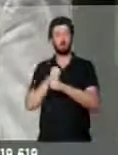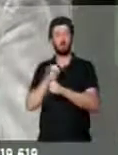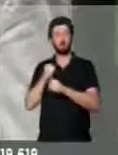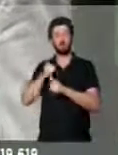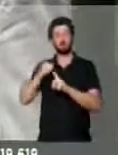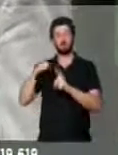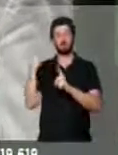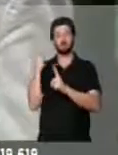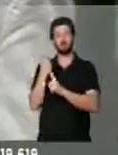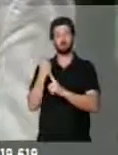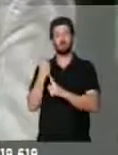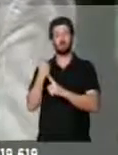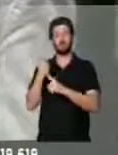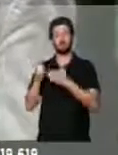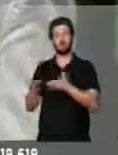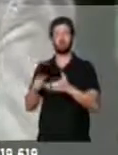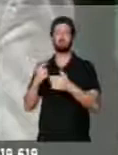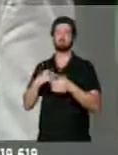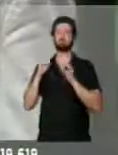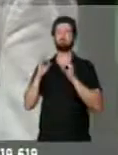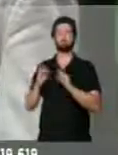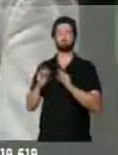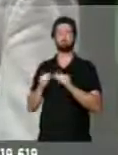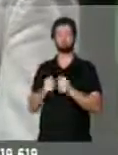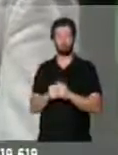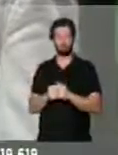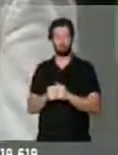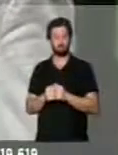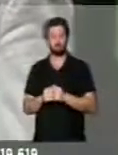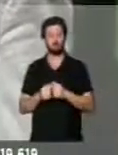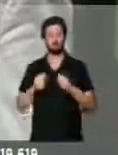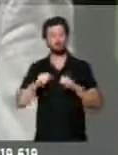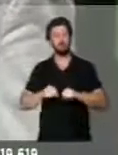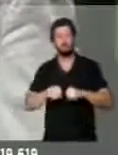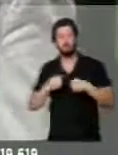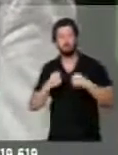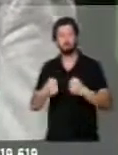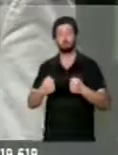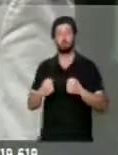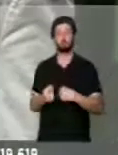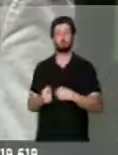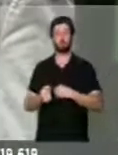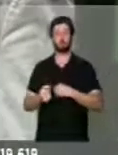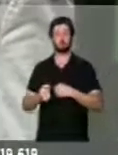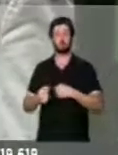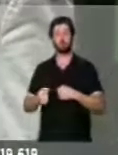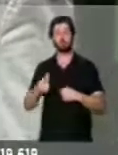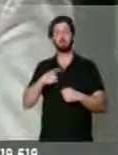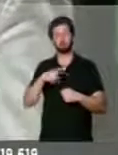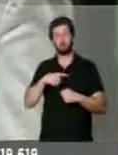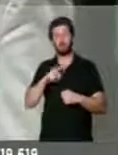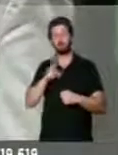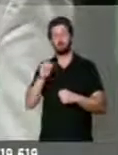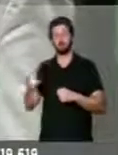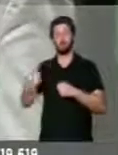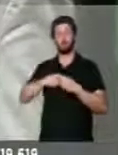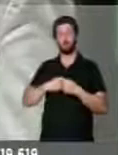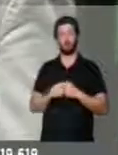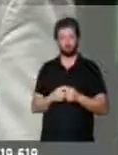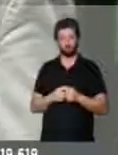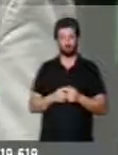como essa, e tenho certeza que é um esforço que receberá retorno.